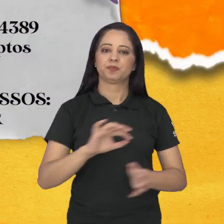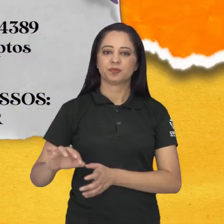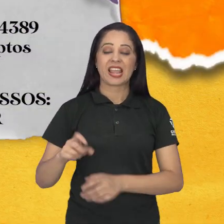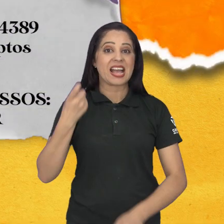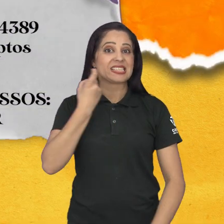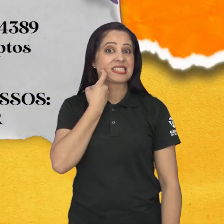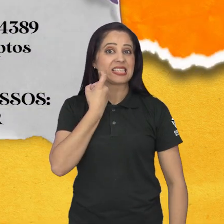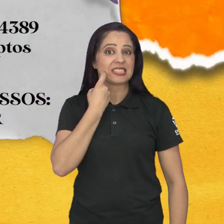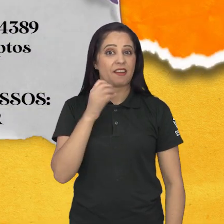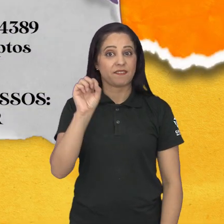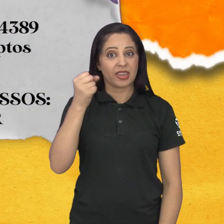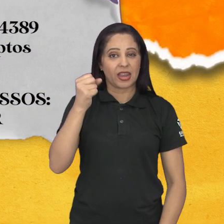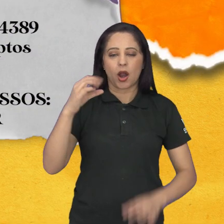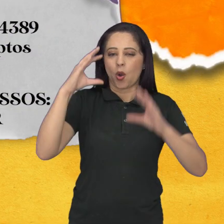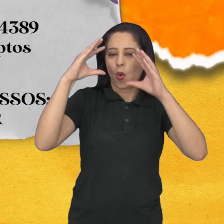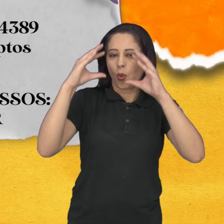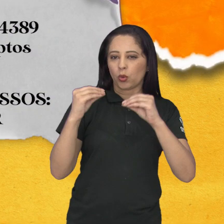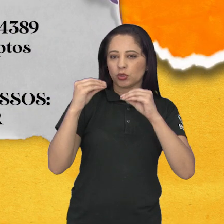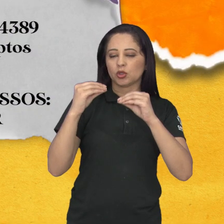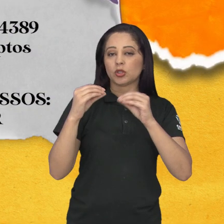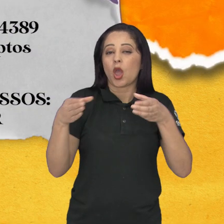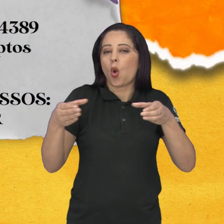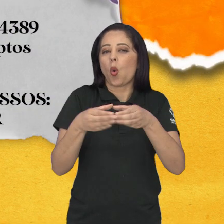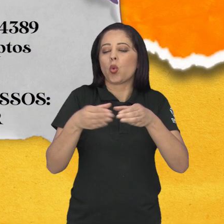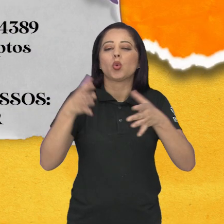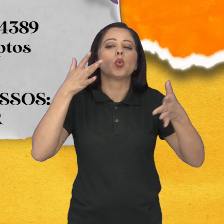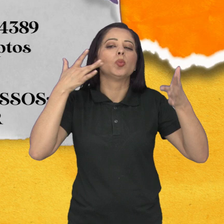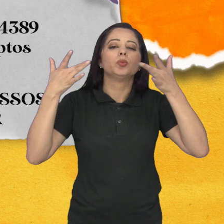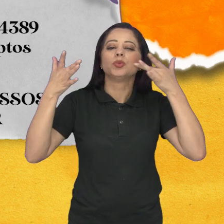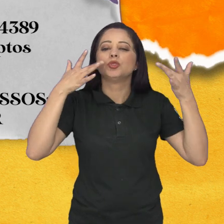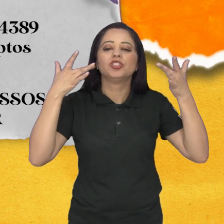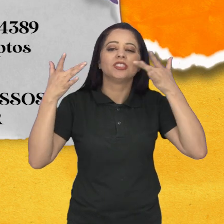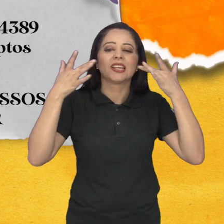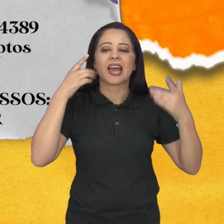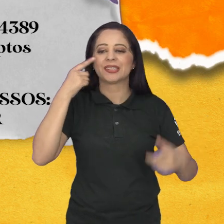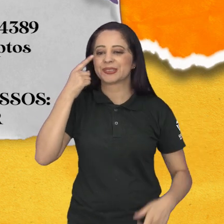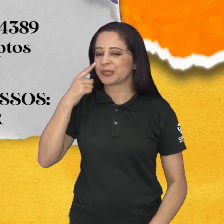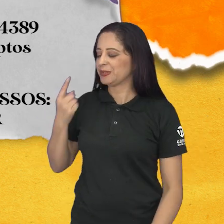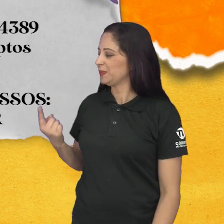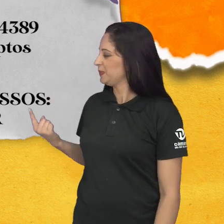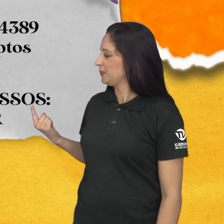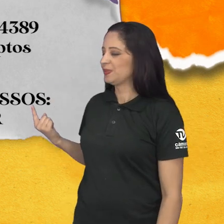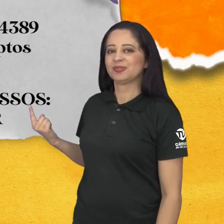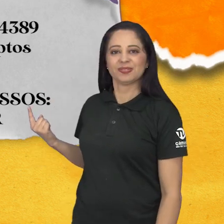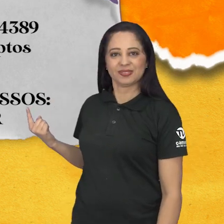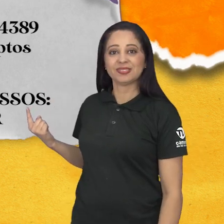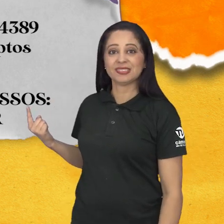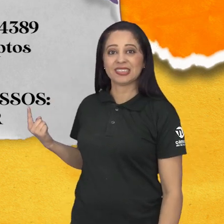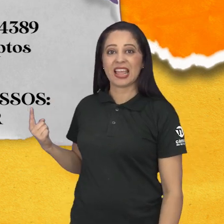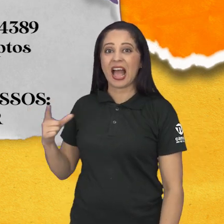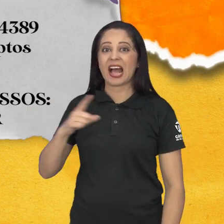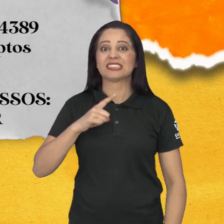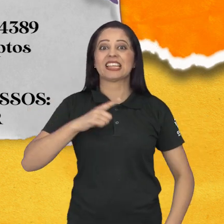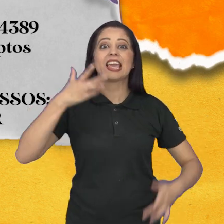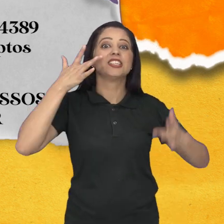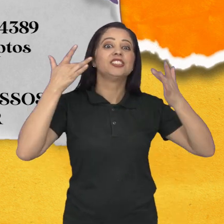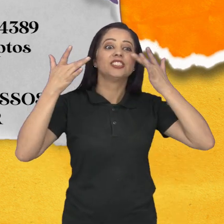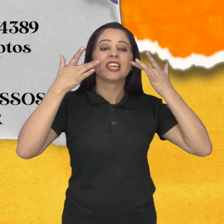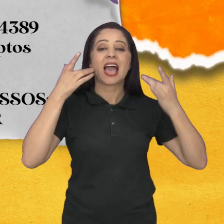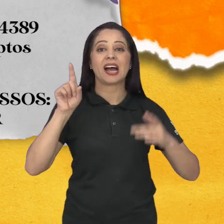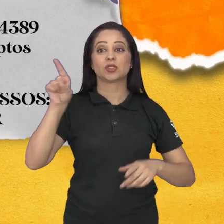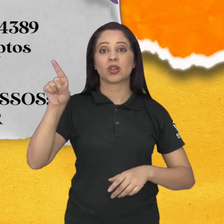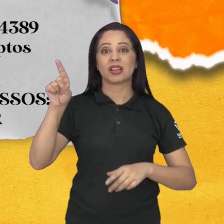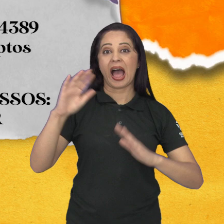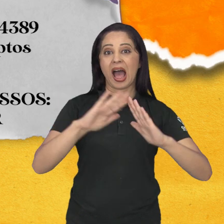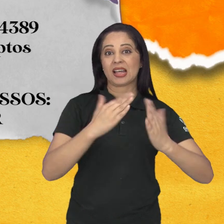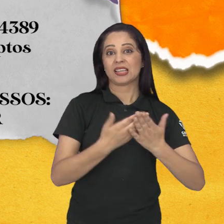nesta sexta, às oito da noite, a Companhia Teatral Cia de Dois apresenta no SESI a peça Moby Dick e os Caçadores